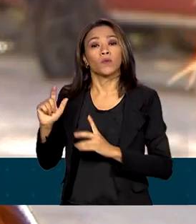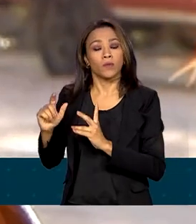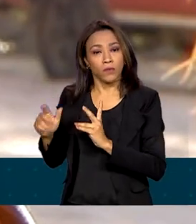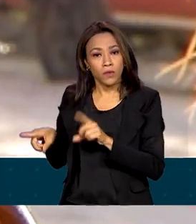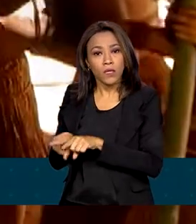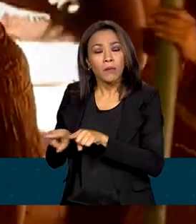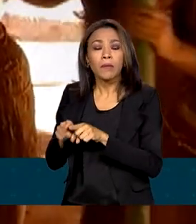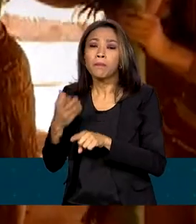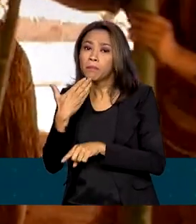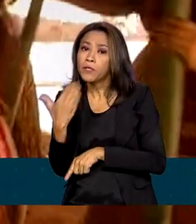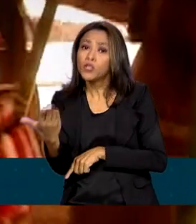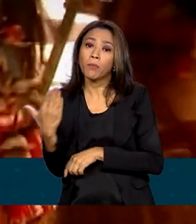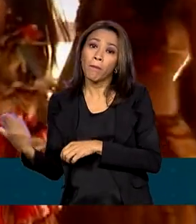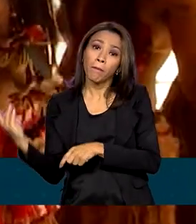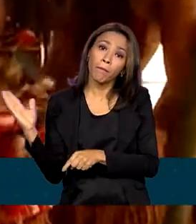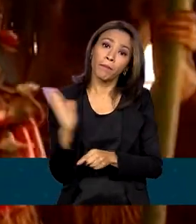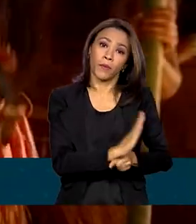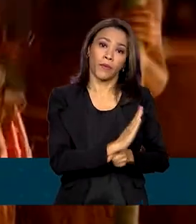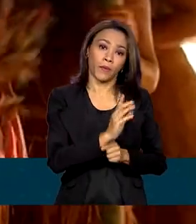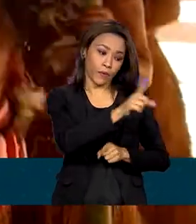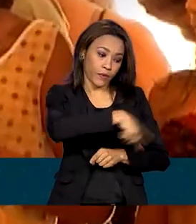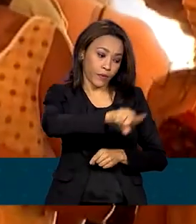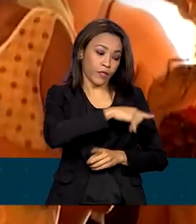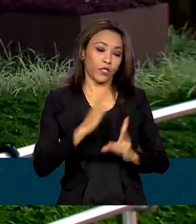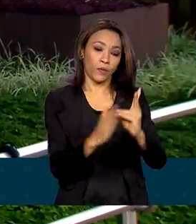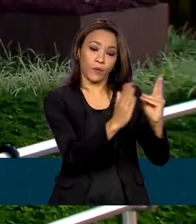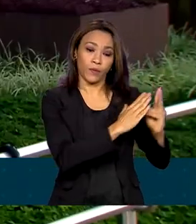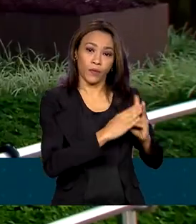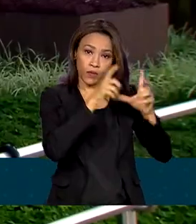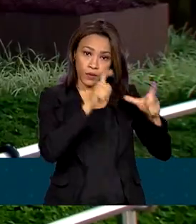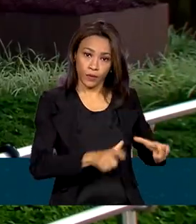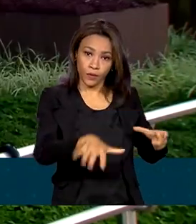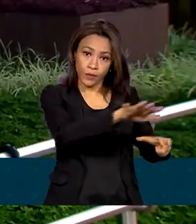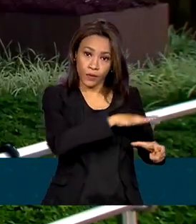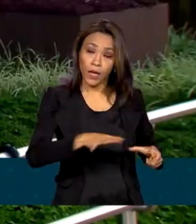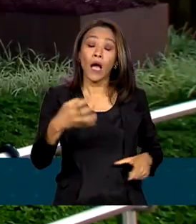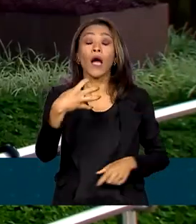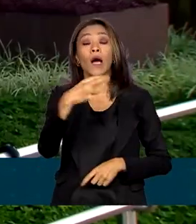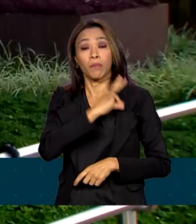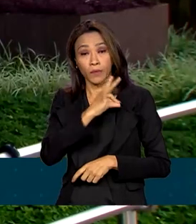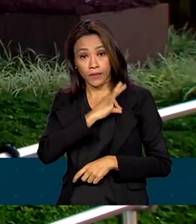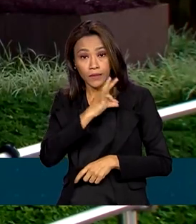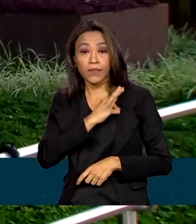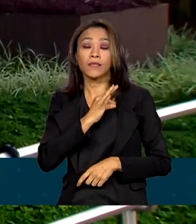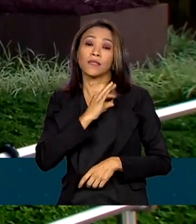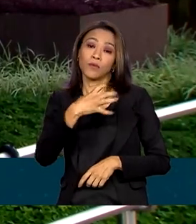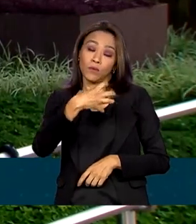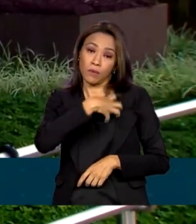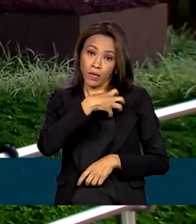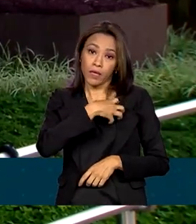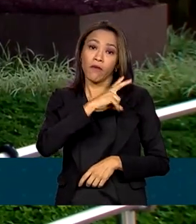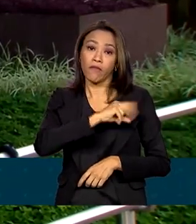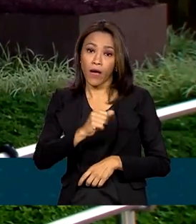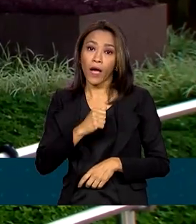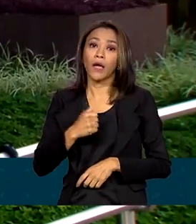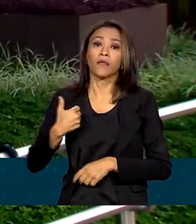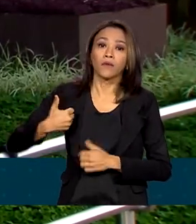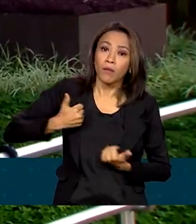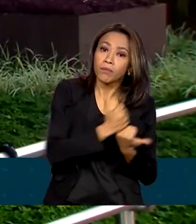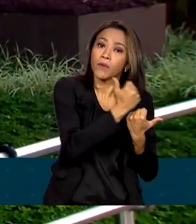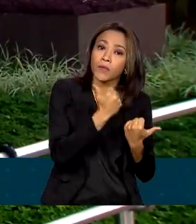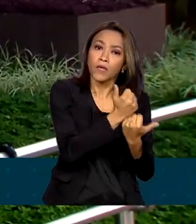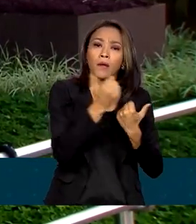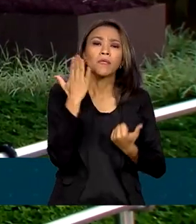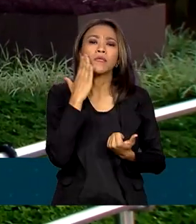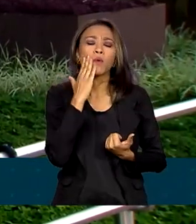proteção dos indígenas na região. A Polícia Civil da Bahia disse que vai reforçar as equipes responsáveis pelas